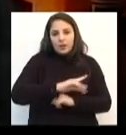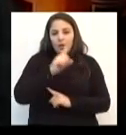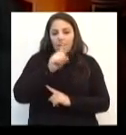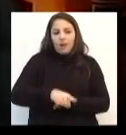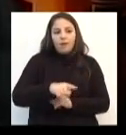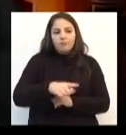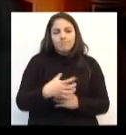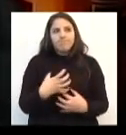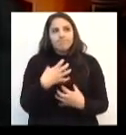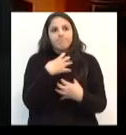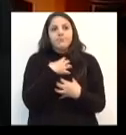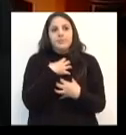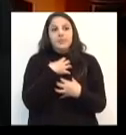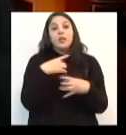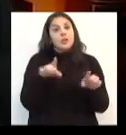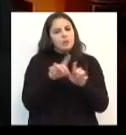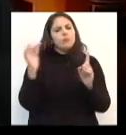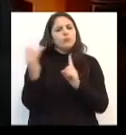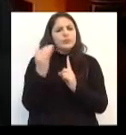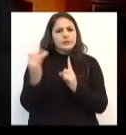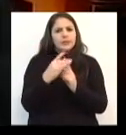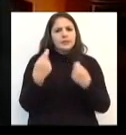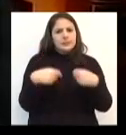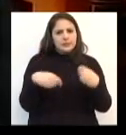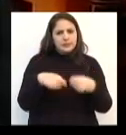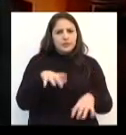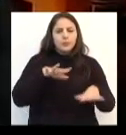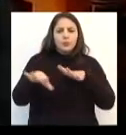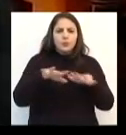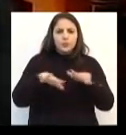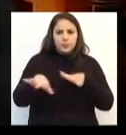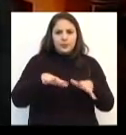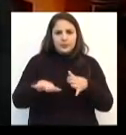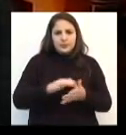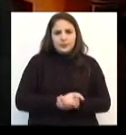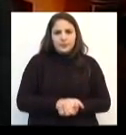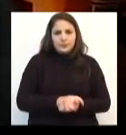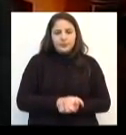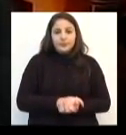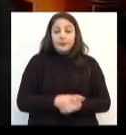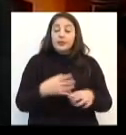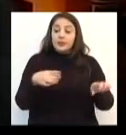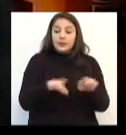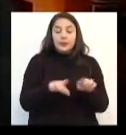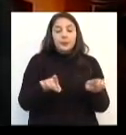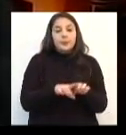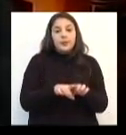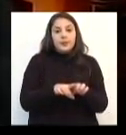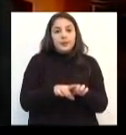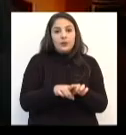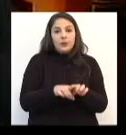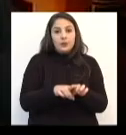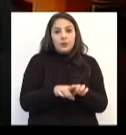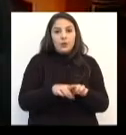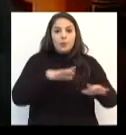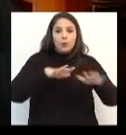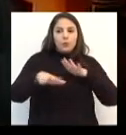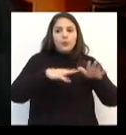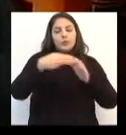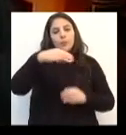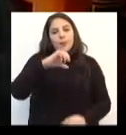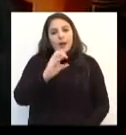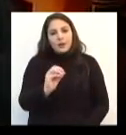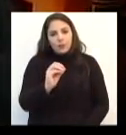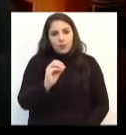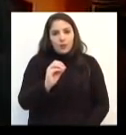impactada e afetada pela sua necessidade de movimentação e locomoção. Daí o Movimento Mai Amarelo